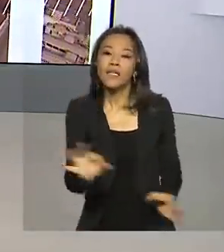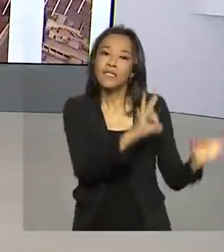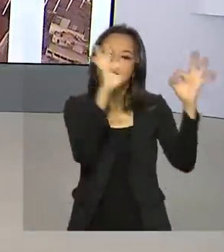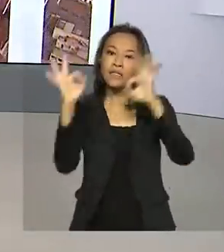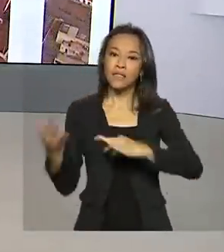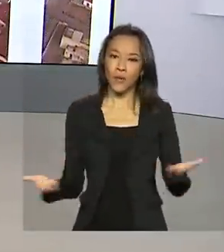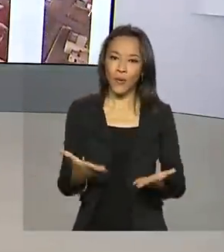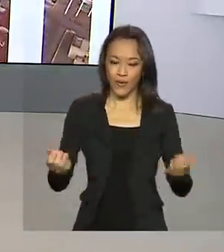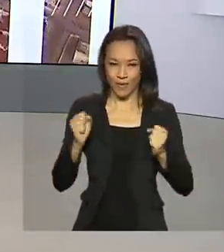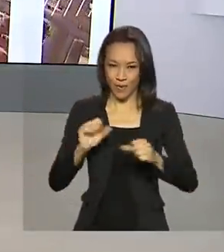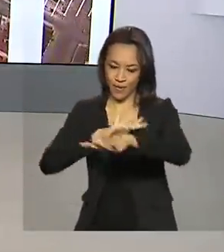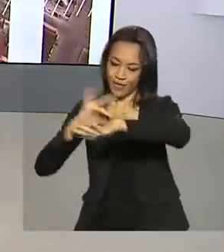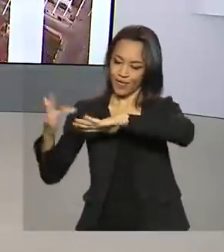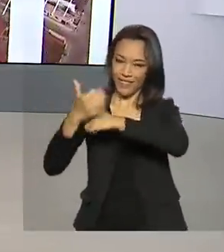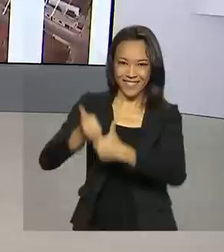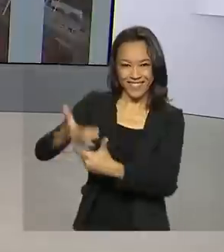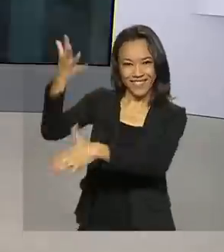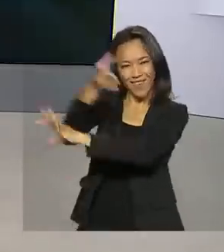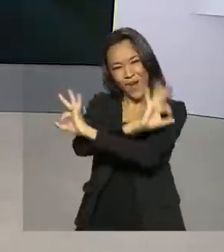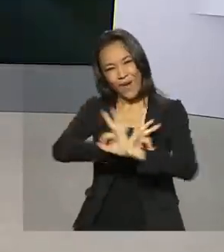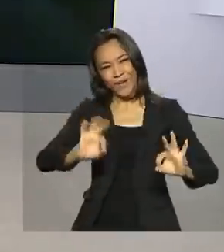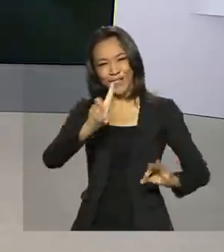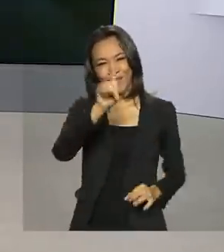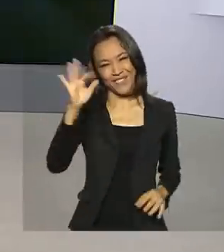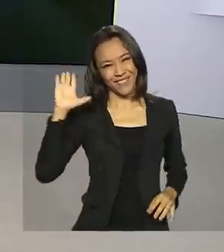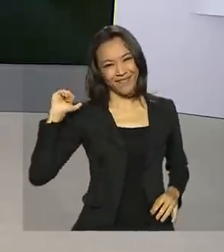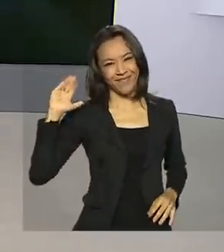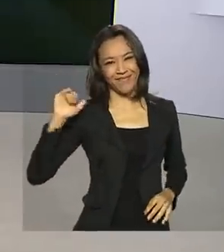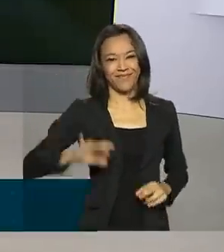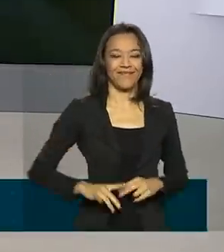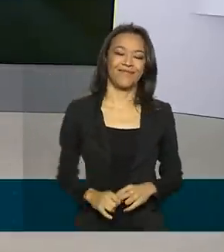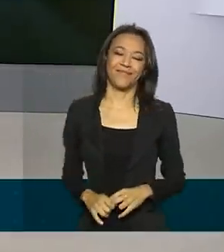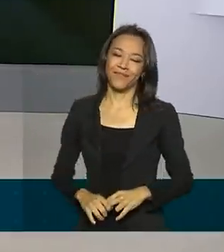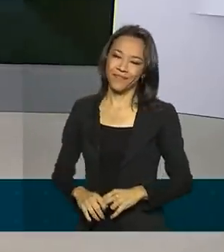de hoje, acesse as nossas redes sociais. Um ótimo dia para você. Tchau, tchau.